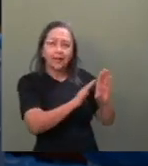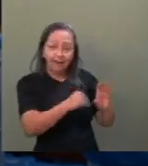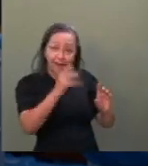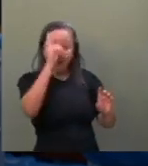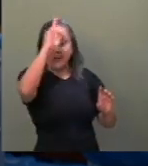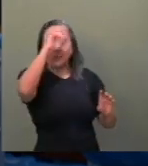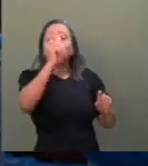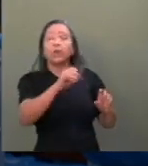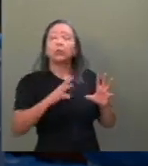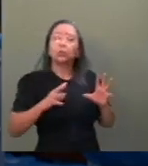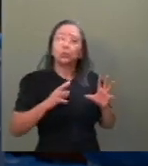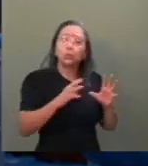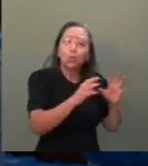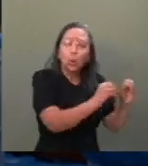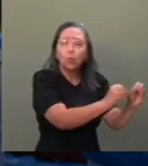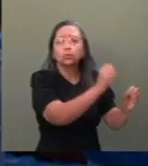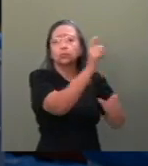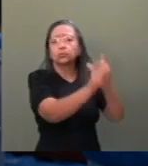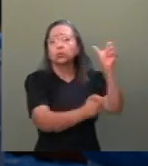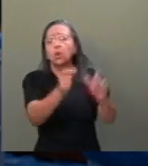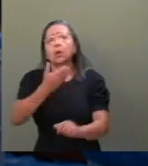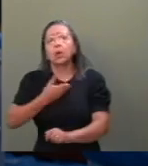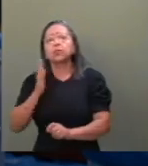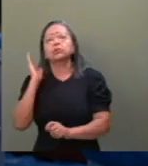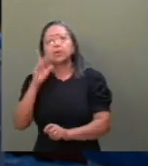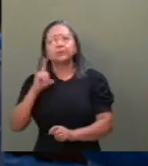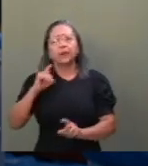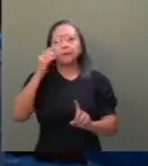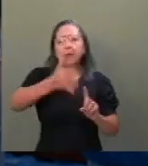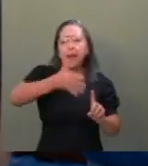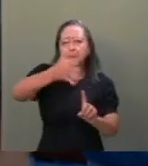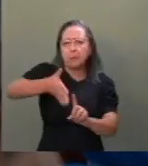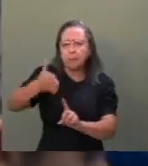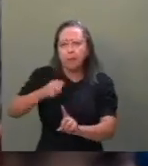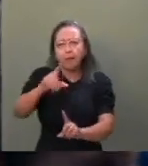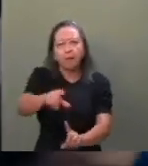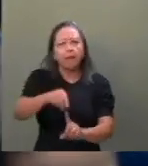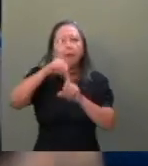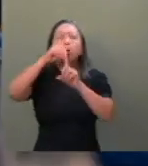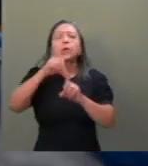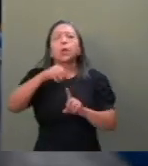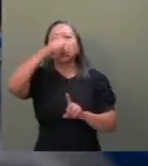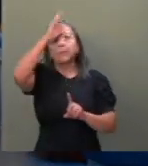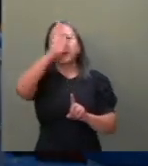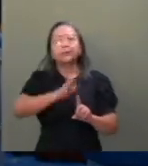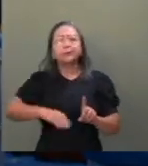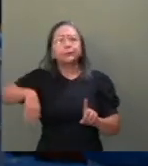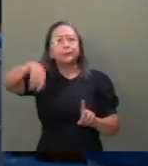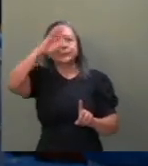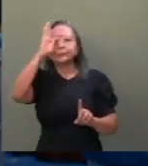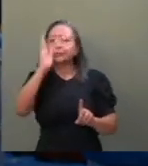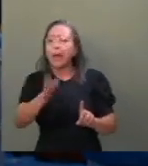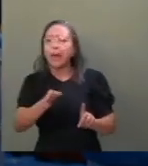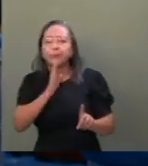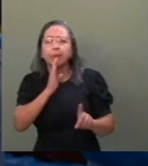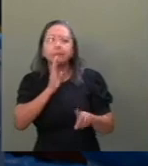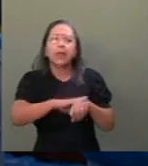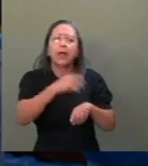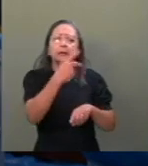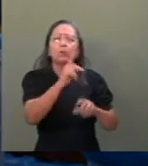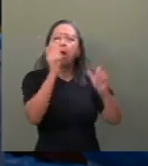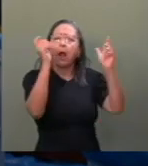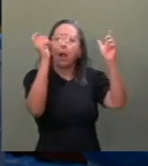os colegas que já passaram aqui aparteando destacaram aquilo que o Brasil inteiro conhece, que é a sua capacidade